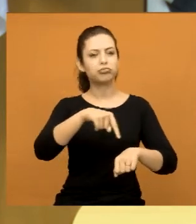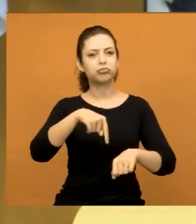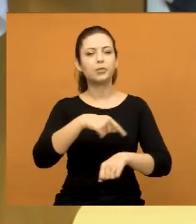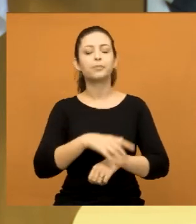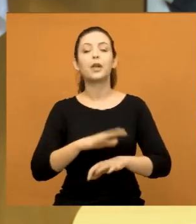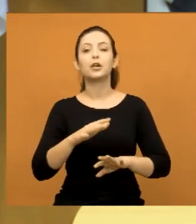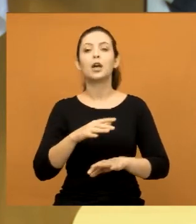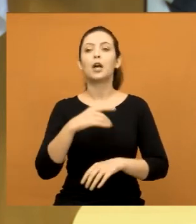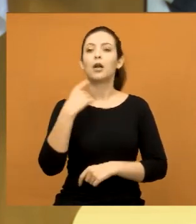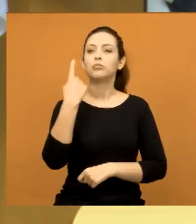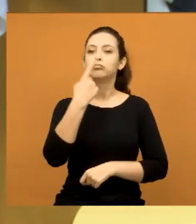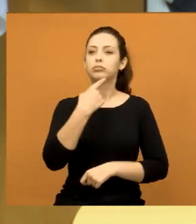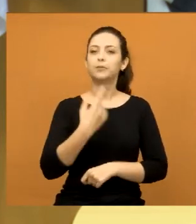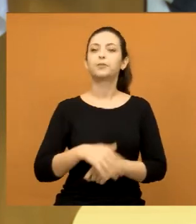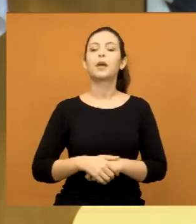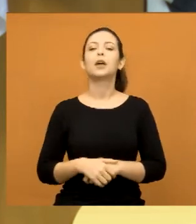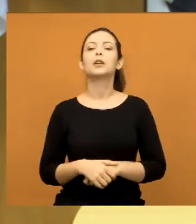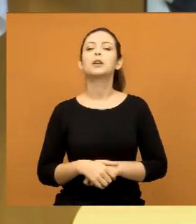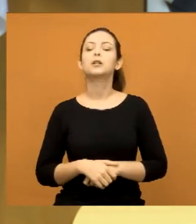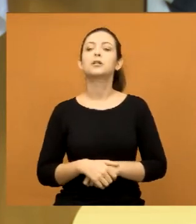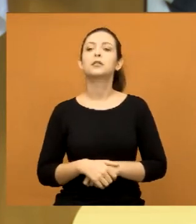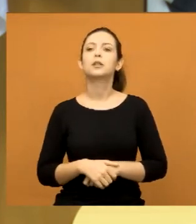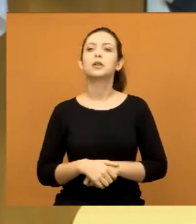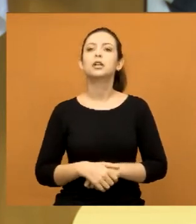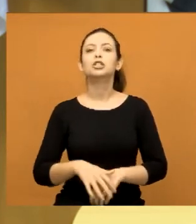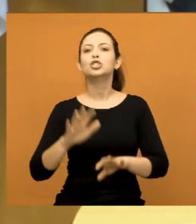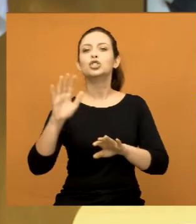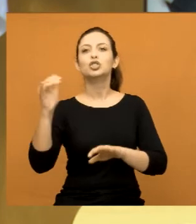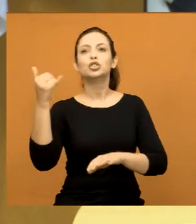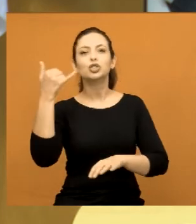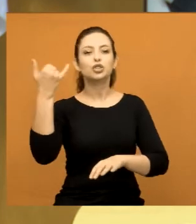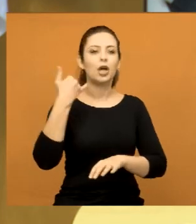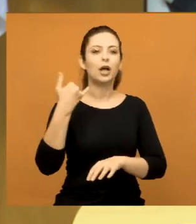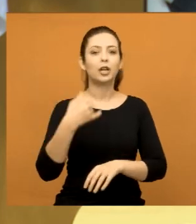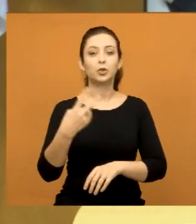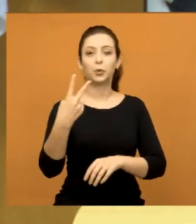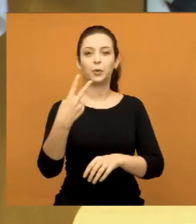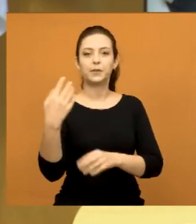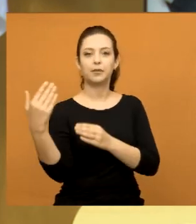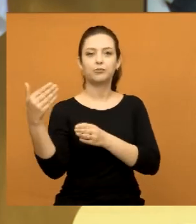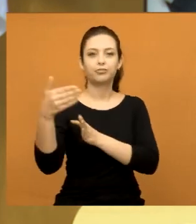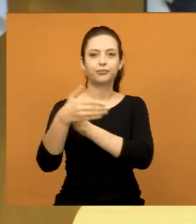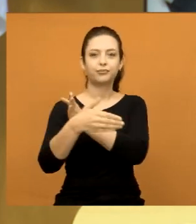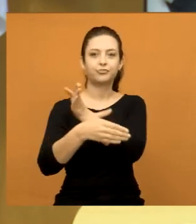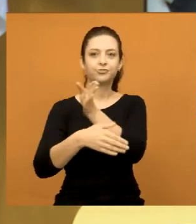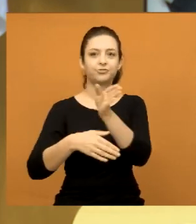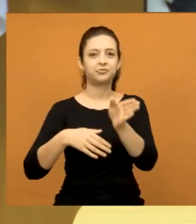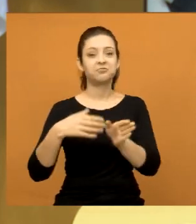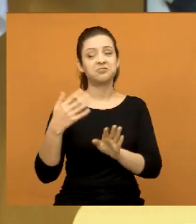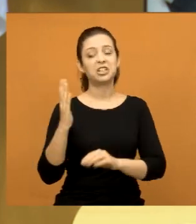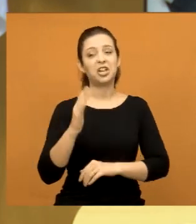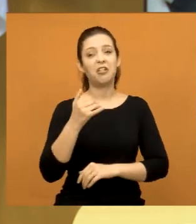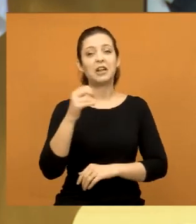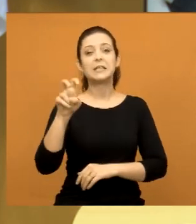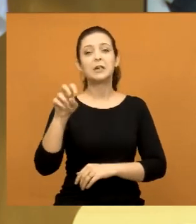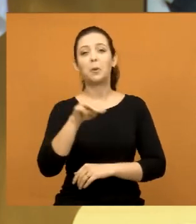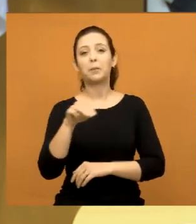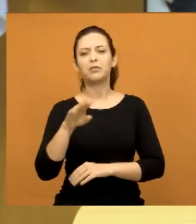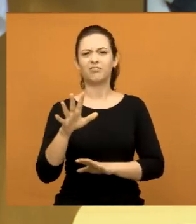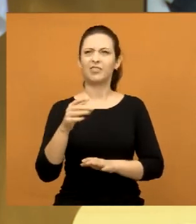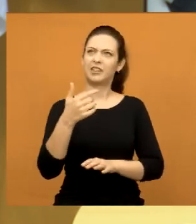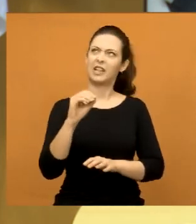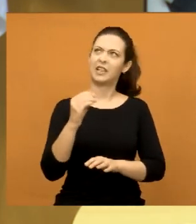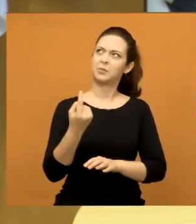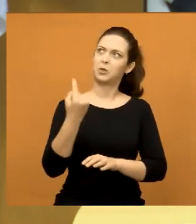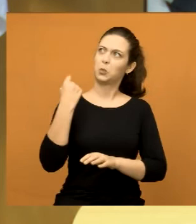daqui já saiu faz 5 minutos. Falei, então é duas, não é uma só. Porque 10 minutos já tinha